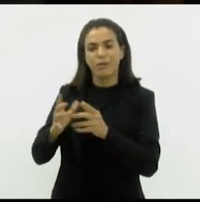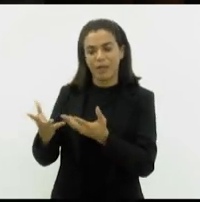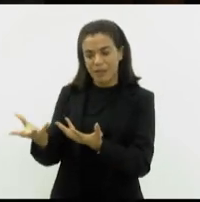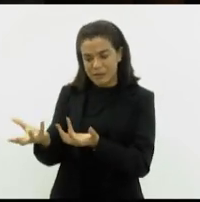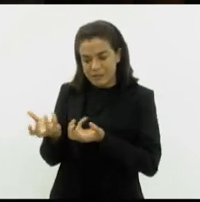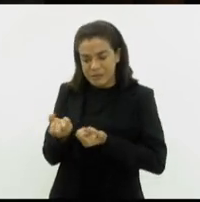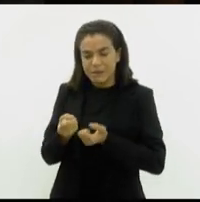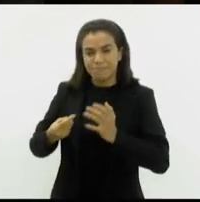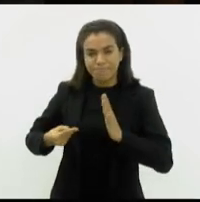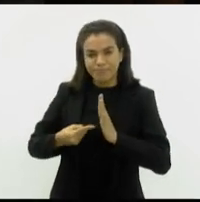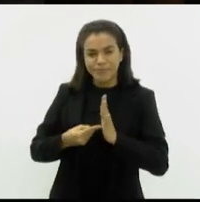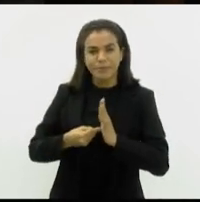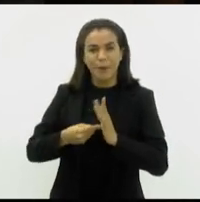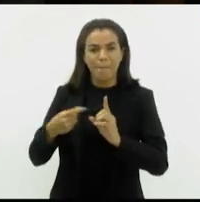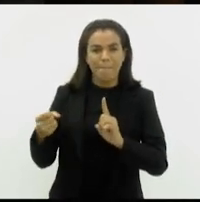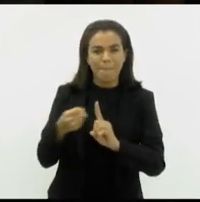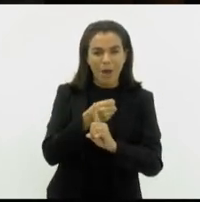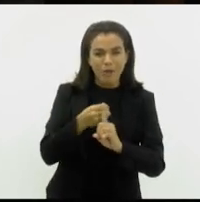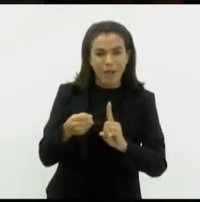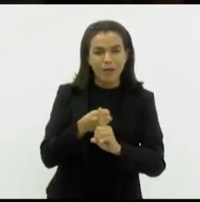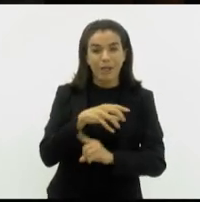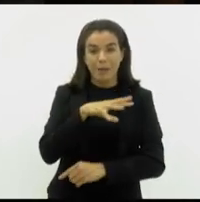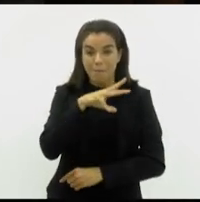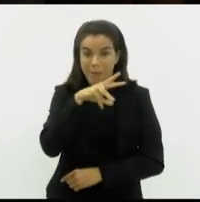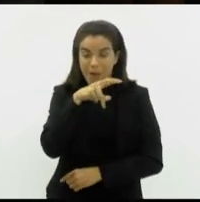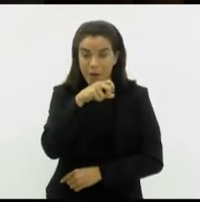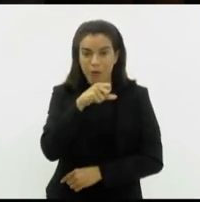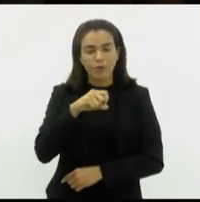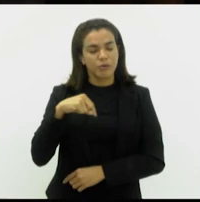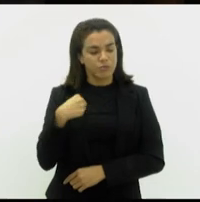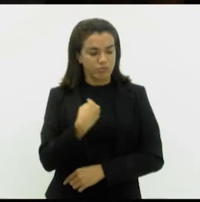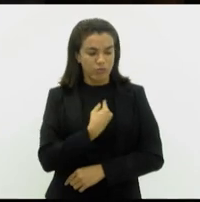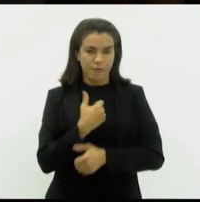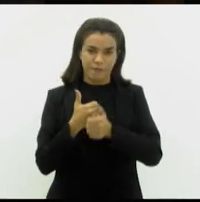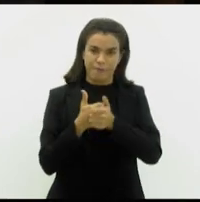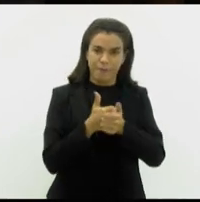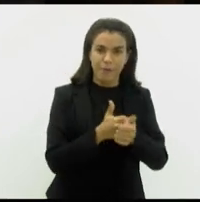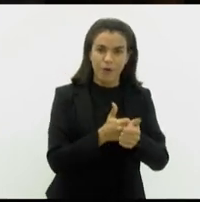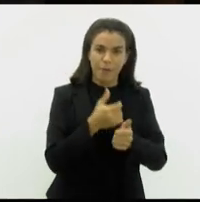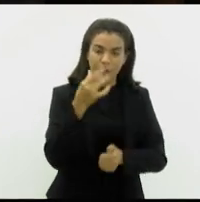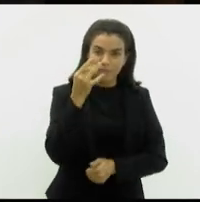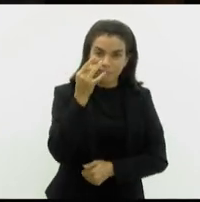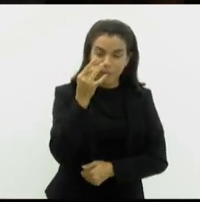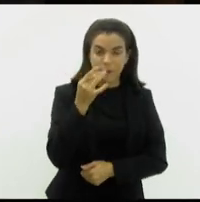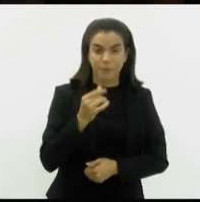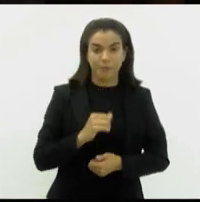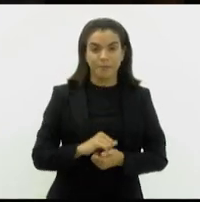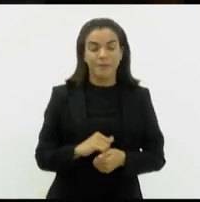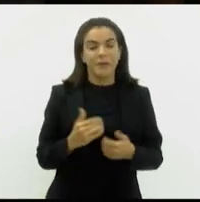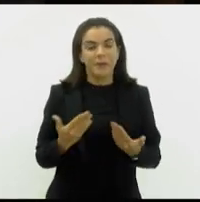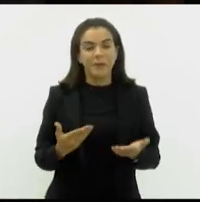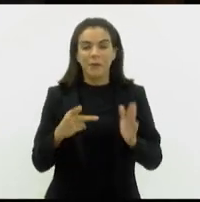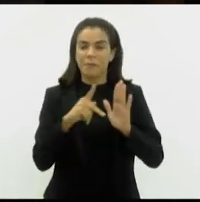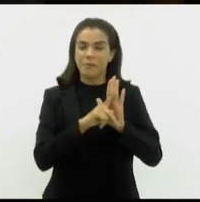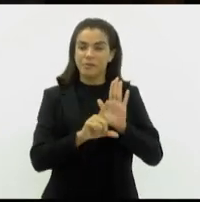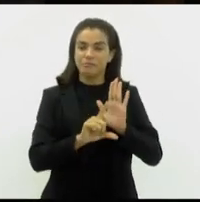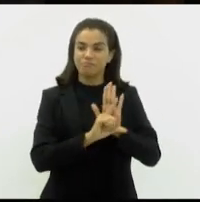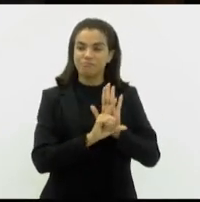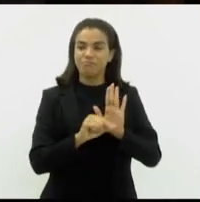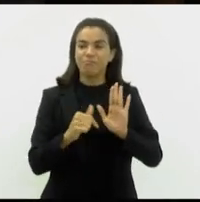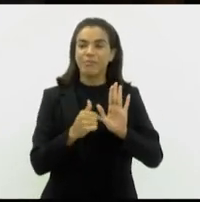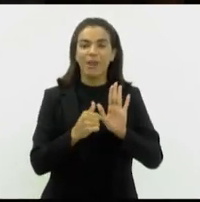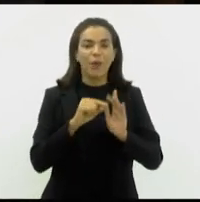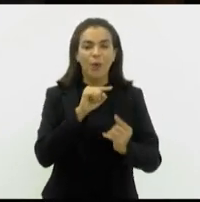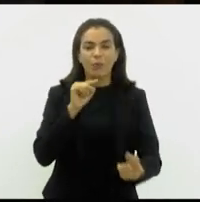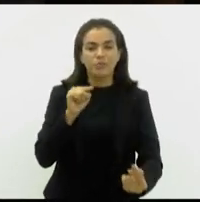de maus tratos dos animais aqui no nosso Estado e nós vamos acompanhar de perto esta questão. Então, esse projeto de lei ele veio com esse